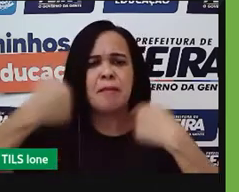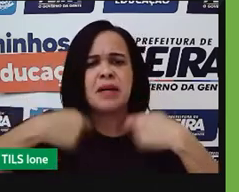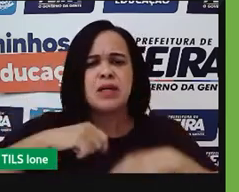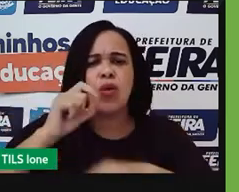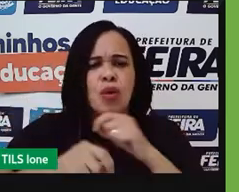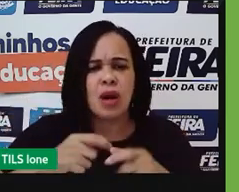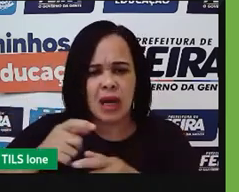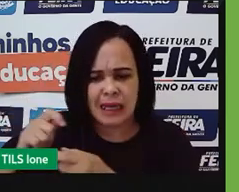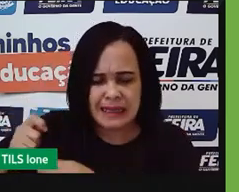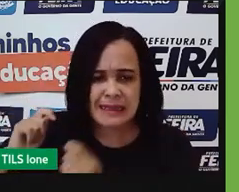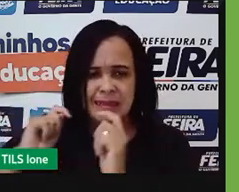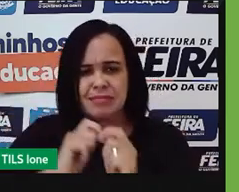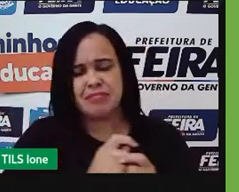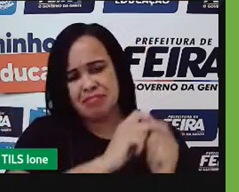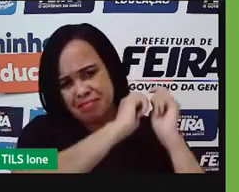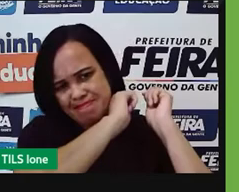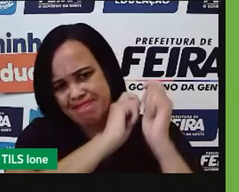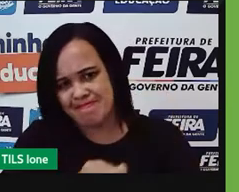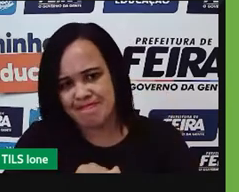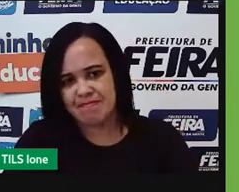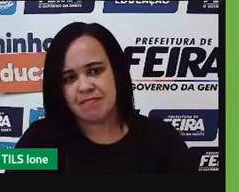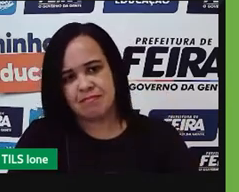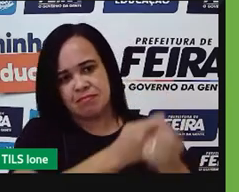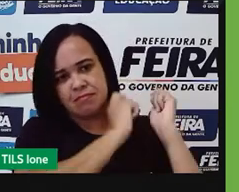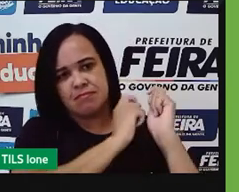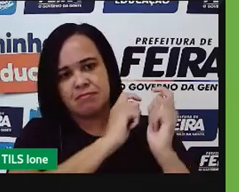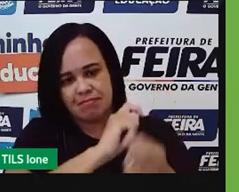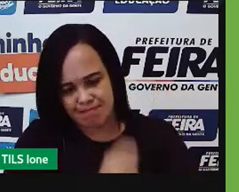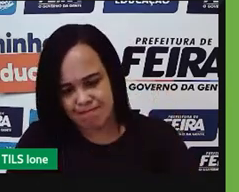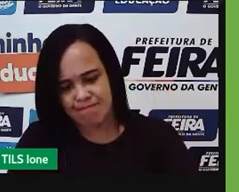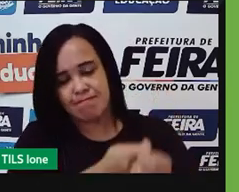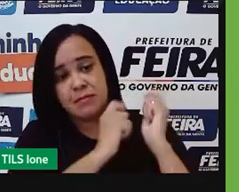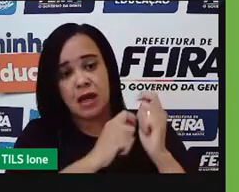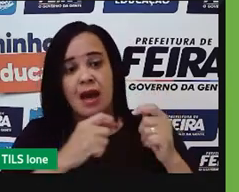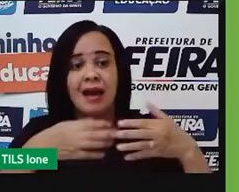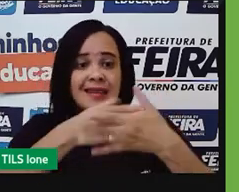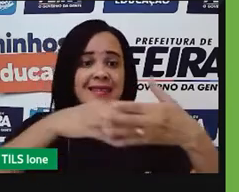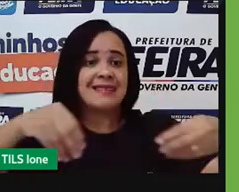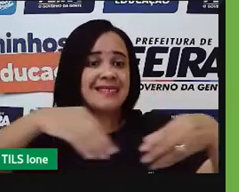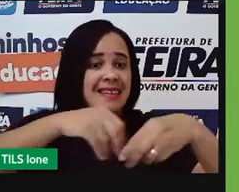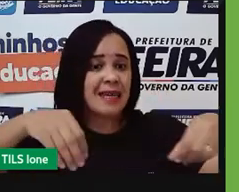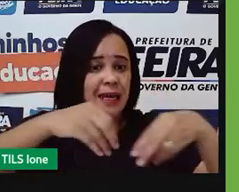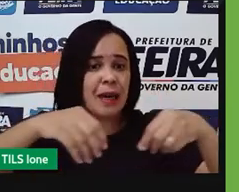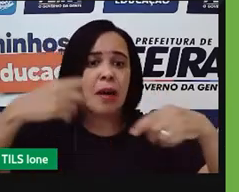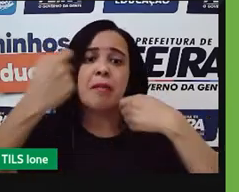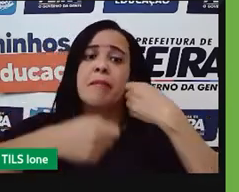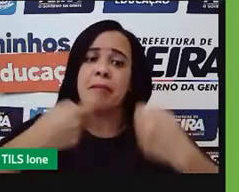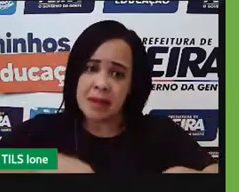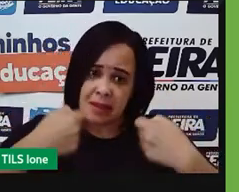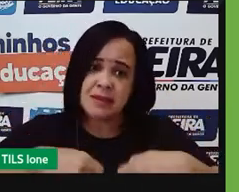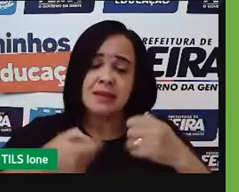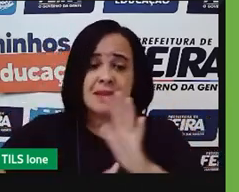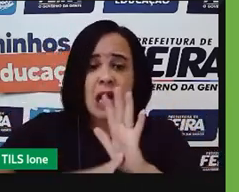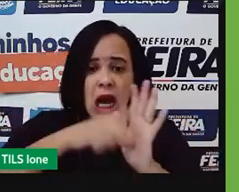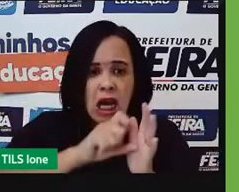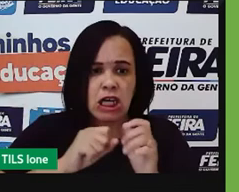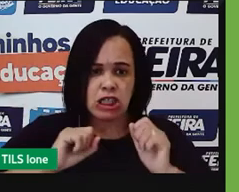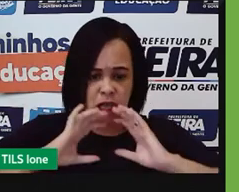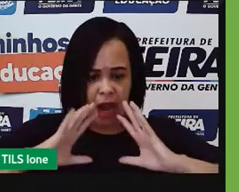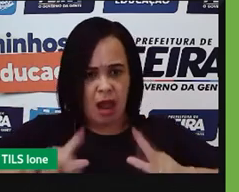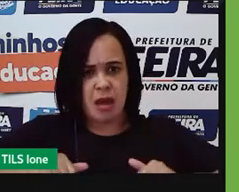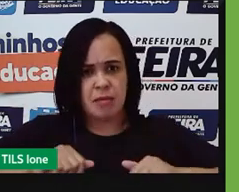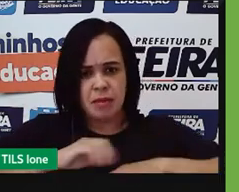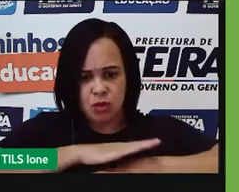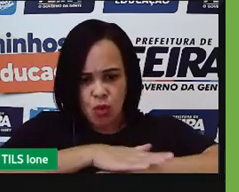Amazônia, esse desmatamento num local que tem espécie que a gente ainda não catalogou. Tem também a questão da migração